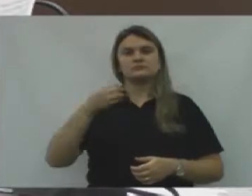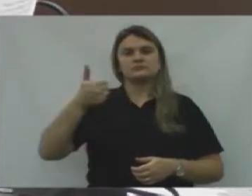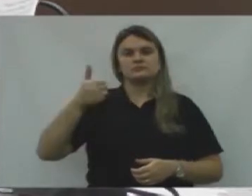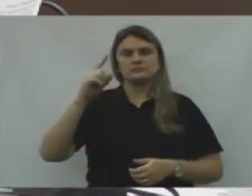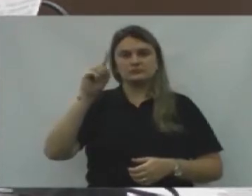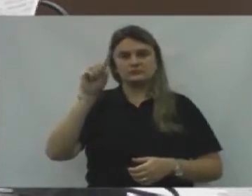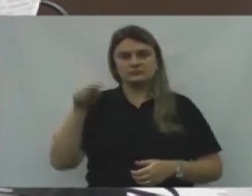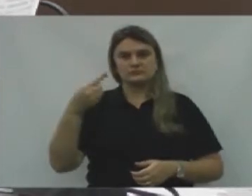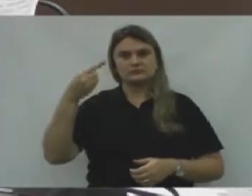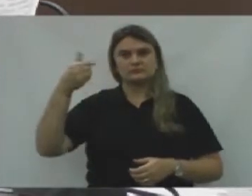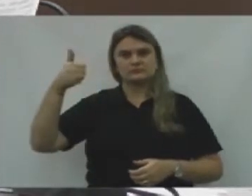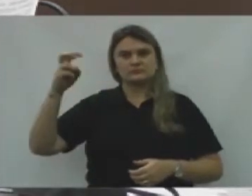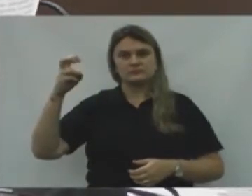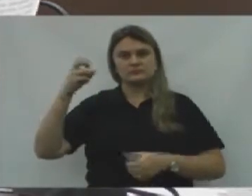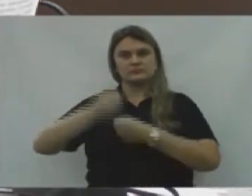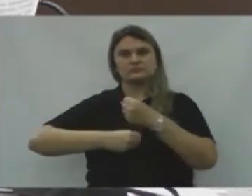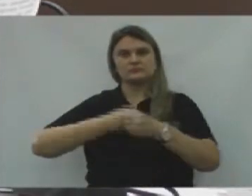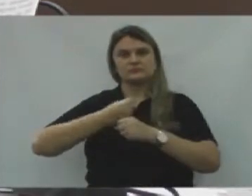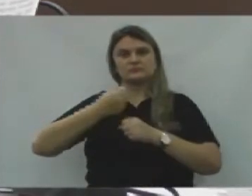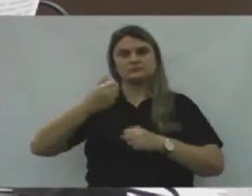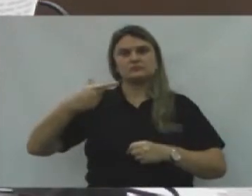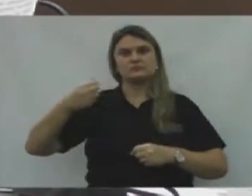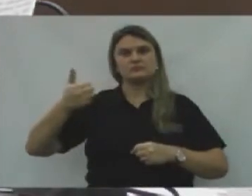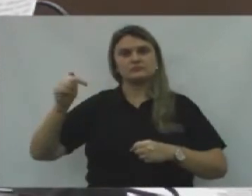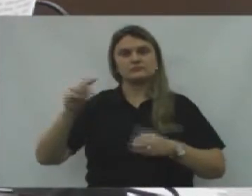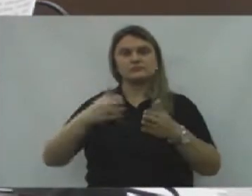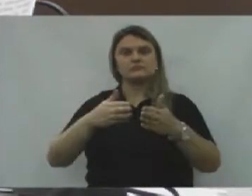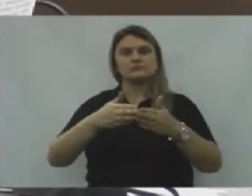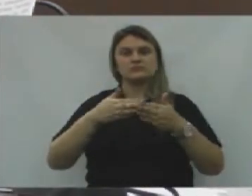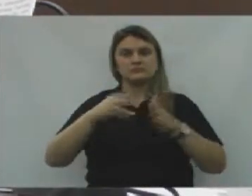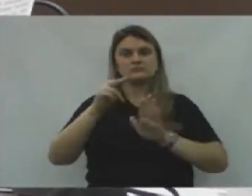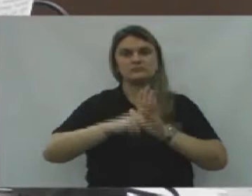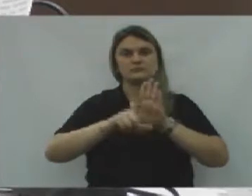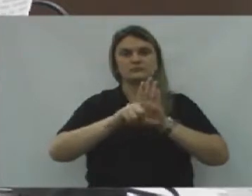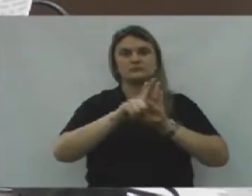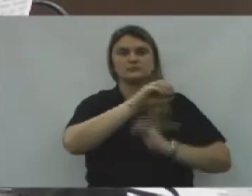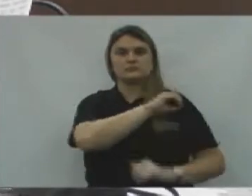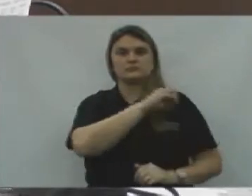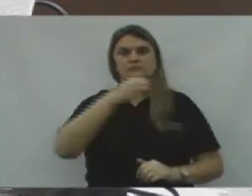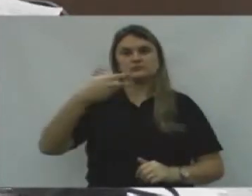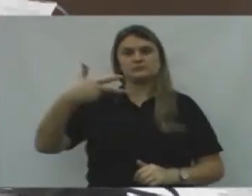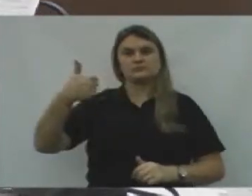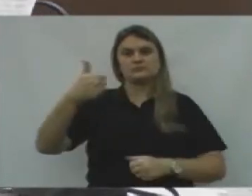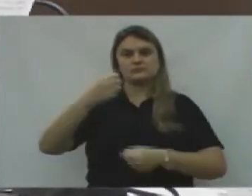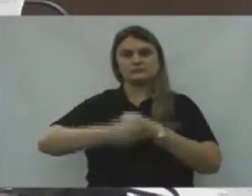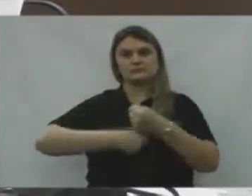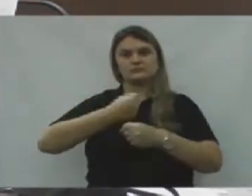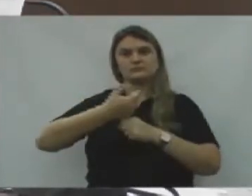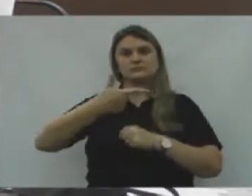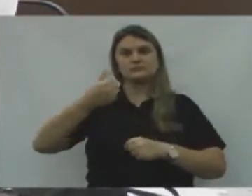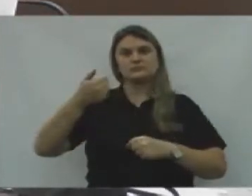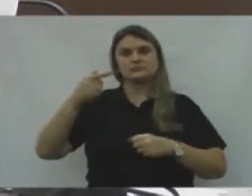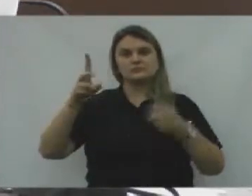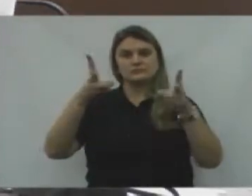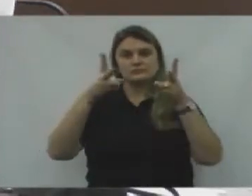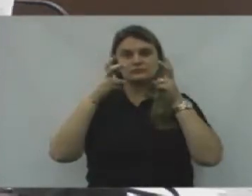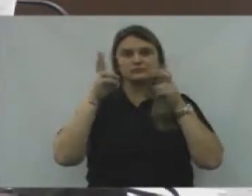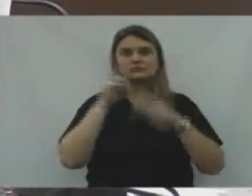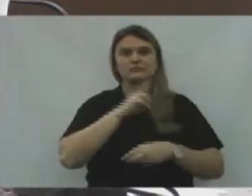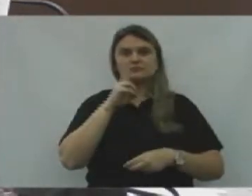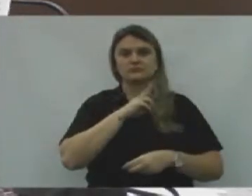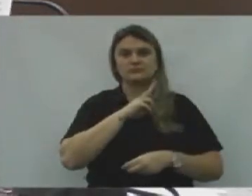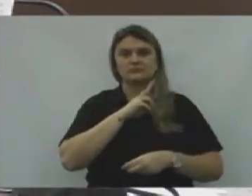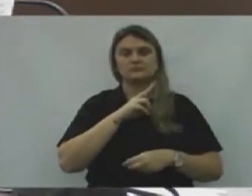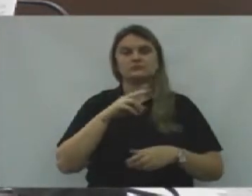.015, 2017, Solicitando que o projeto de lei nº 31, barra 2017, Seja apreciado em regime de urgência.